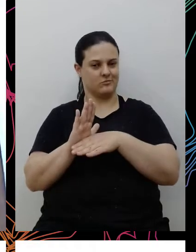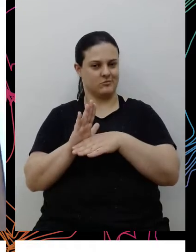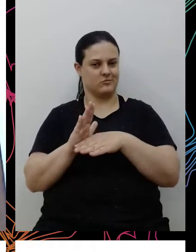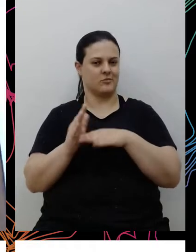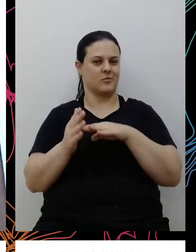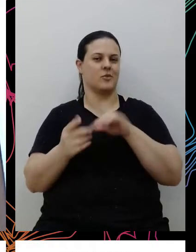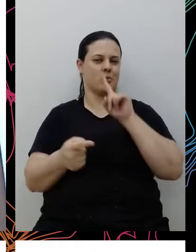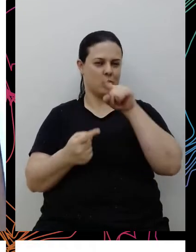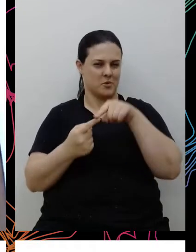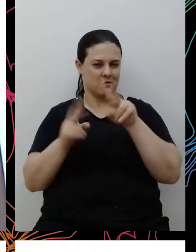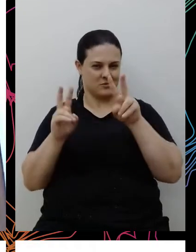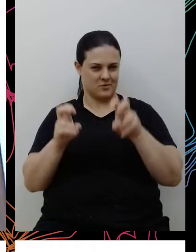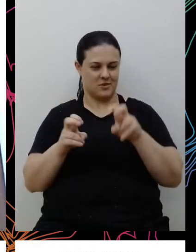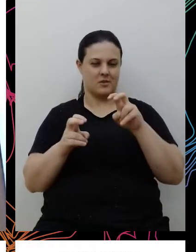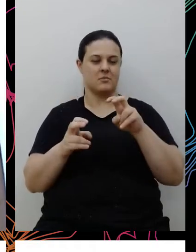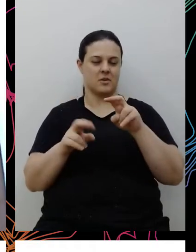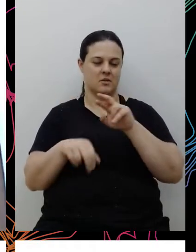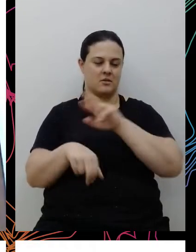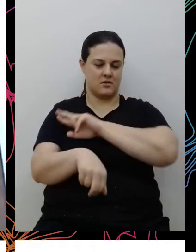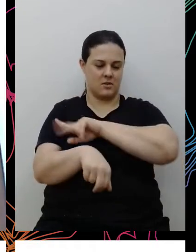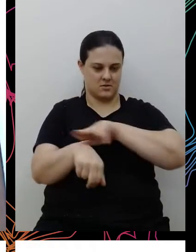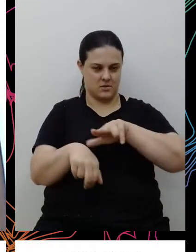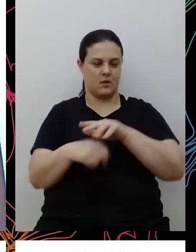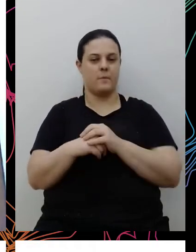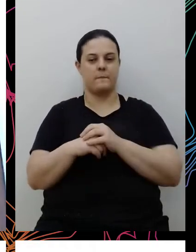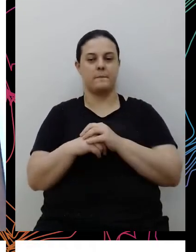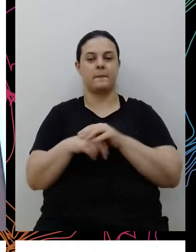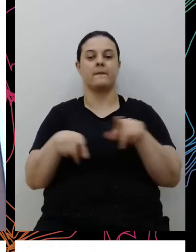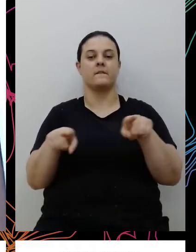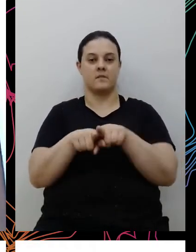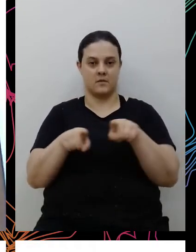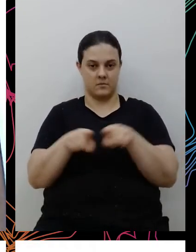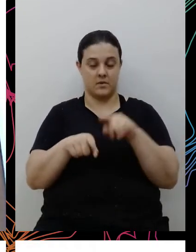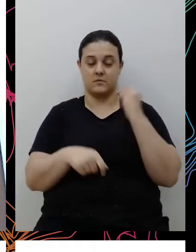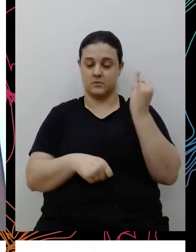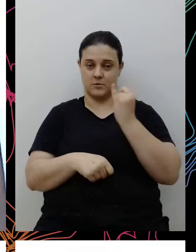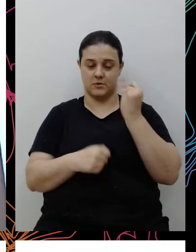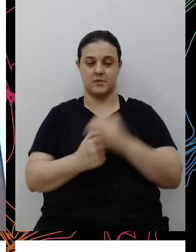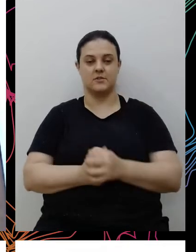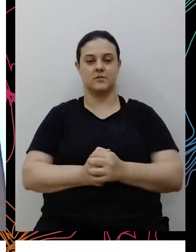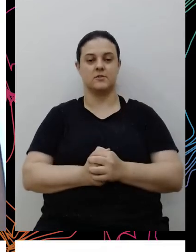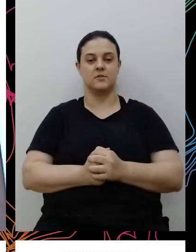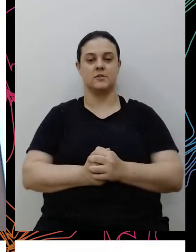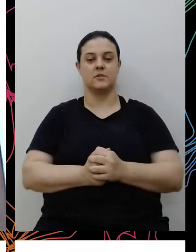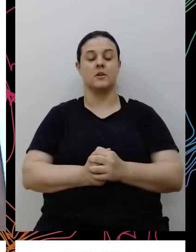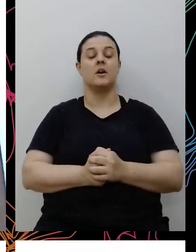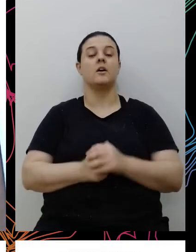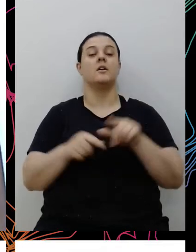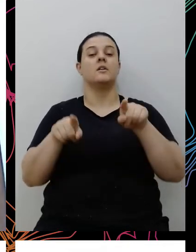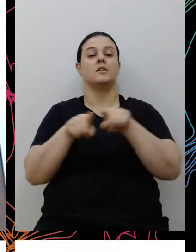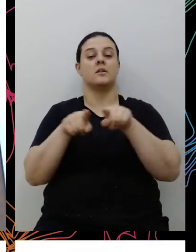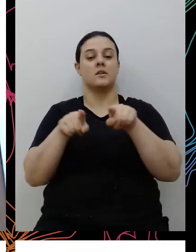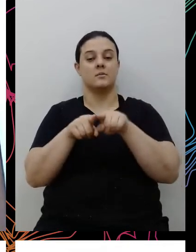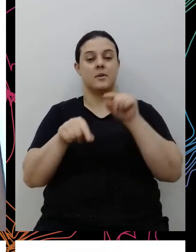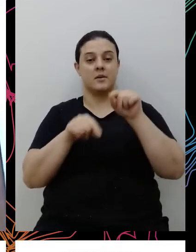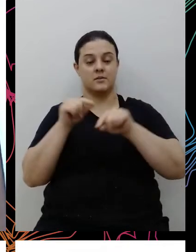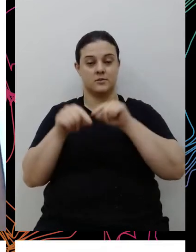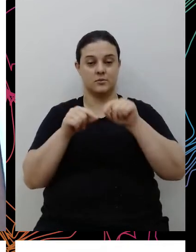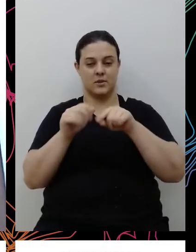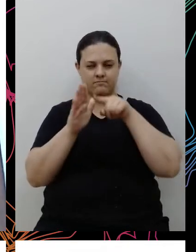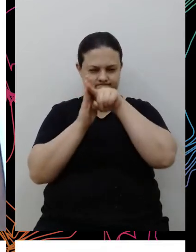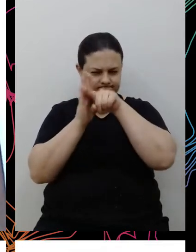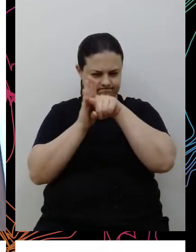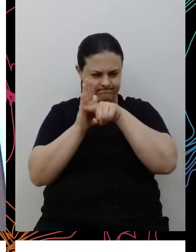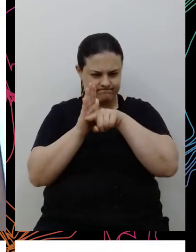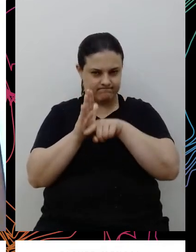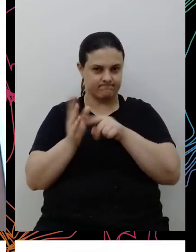com a temática racial, né? Então, isso também é um ponto bastante importante. Nós temos também que a questão da realização de um diagnóstico